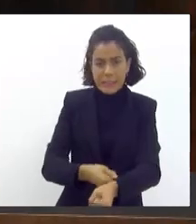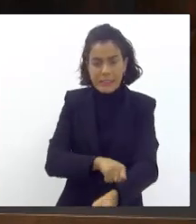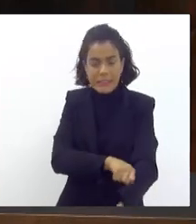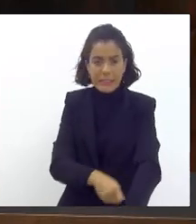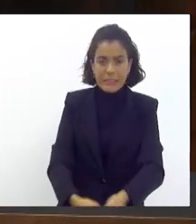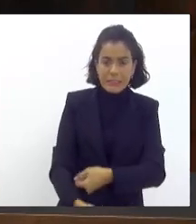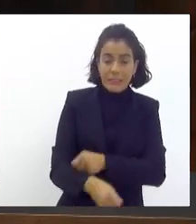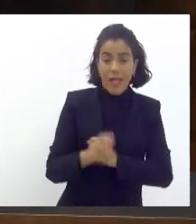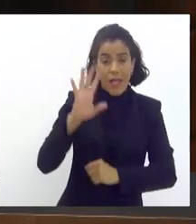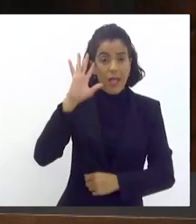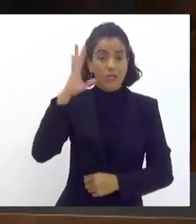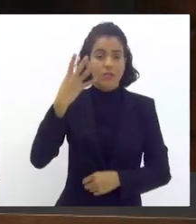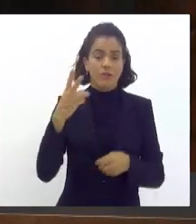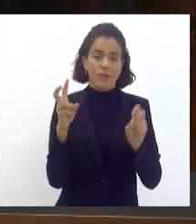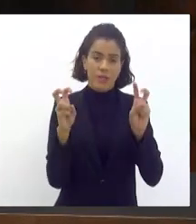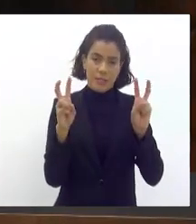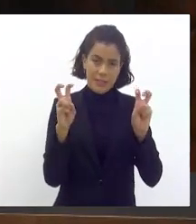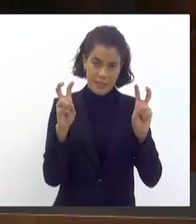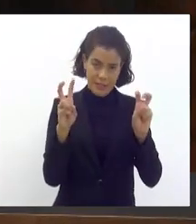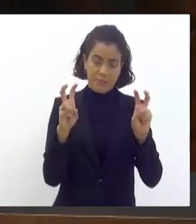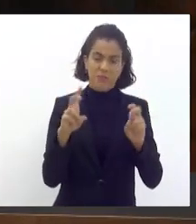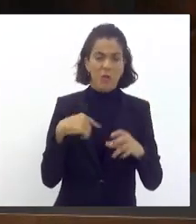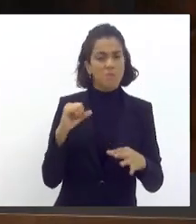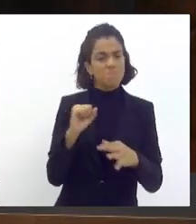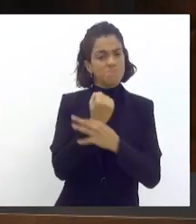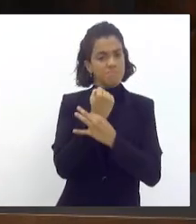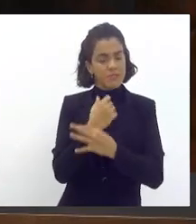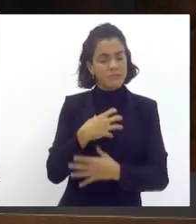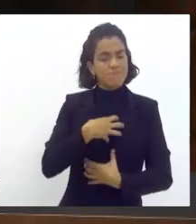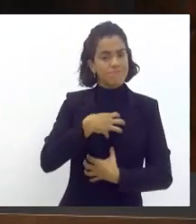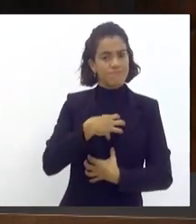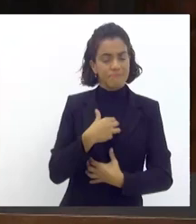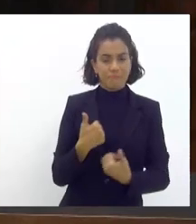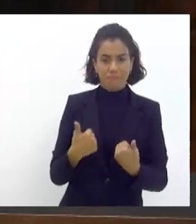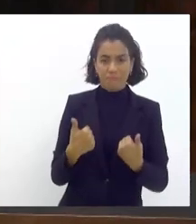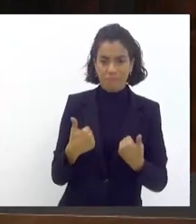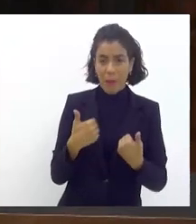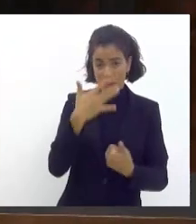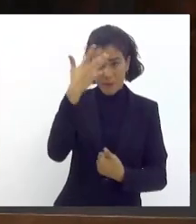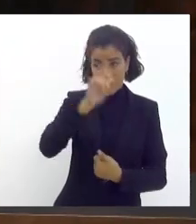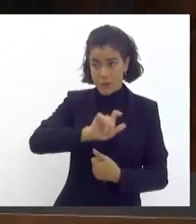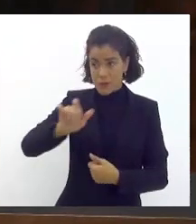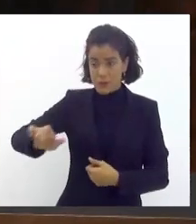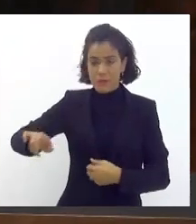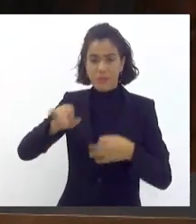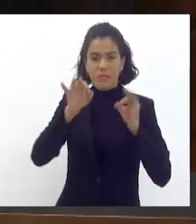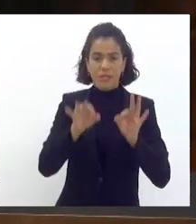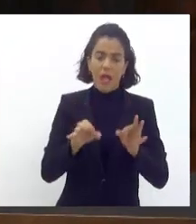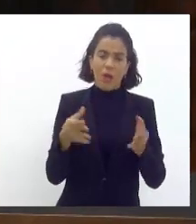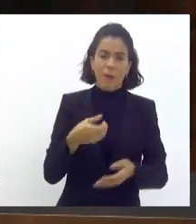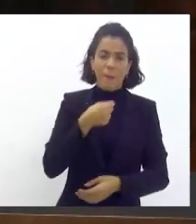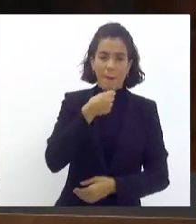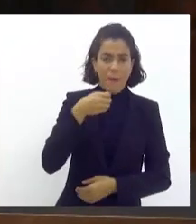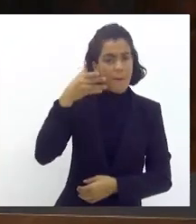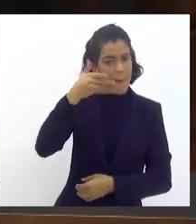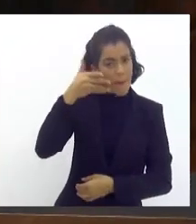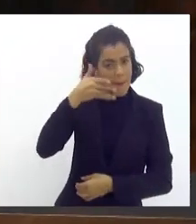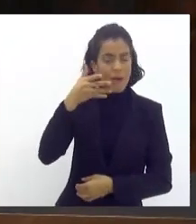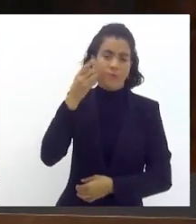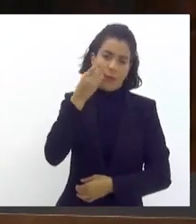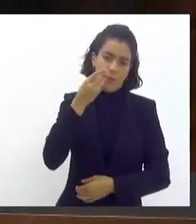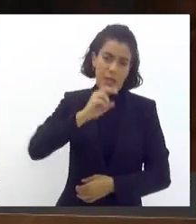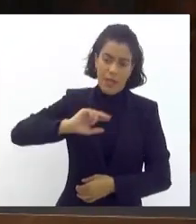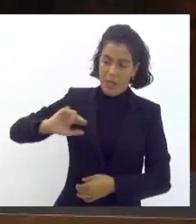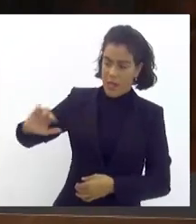resolver esse tema. Então a gente fica muito seguro e muito à vontade de estar com as pessoas corretas. Eu vou passar a palavra para os deputados aqui presentes,